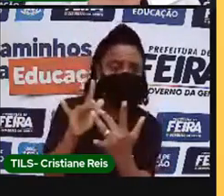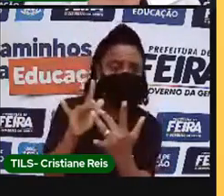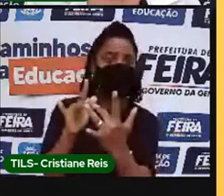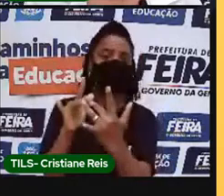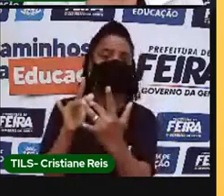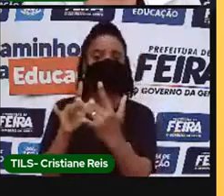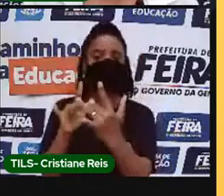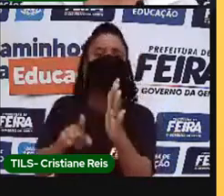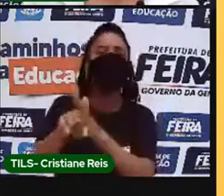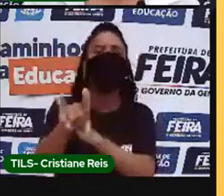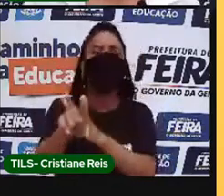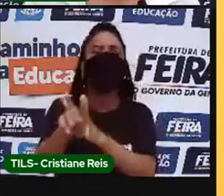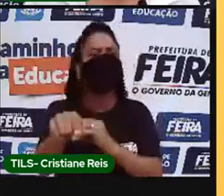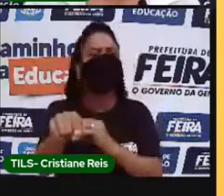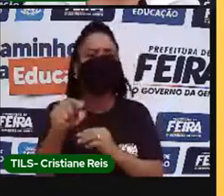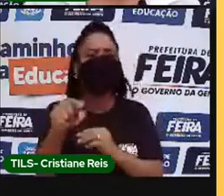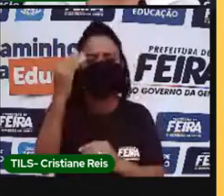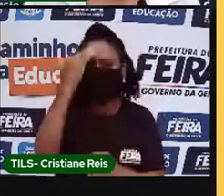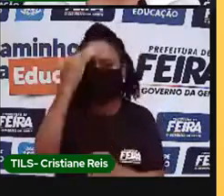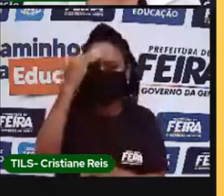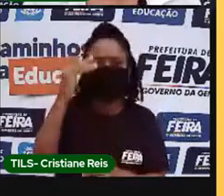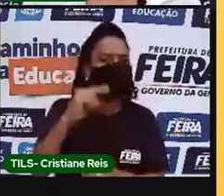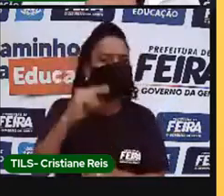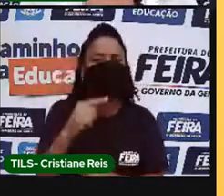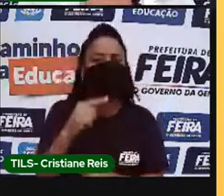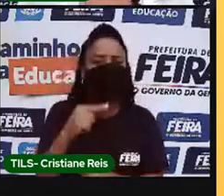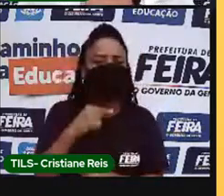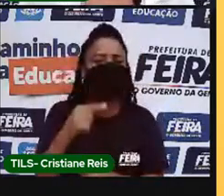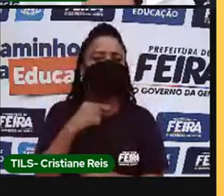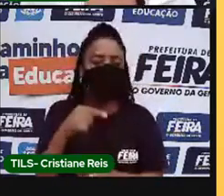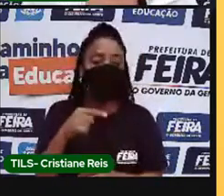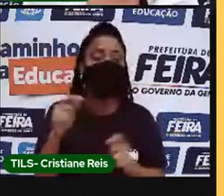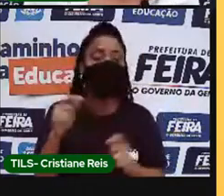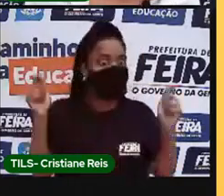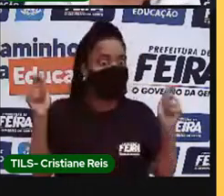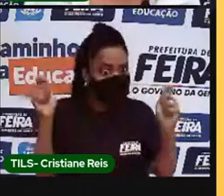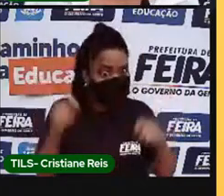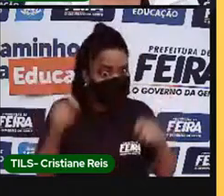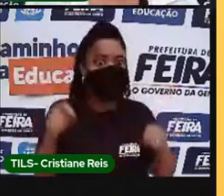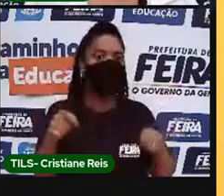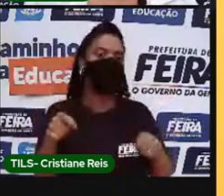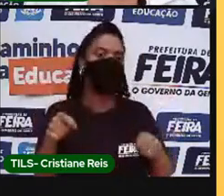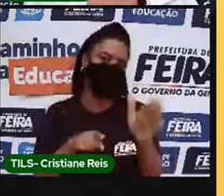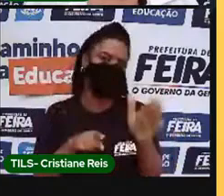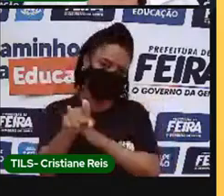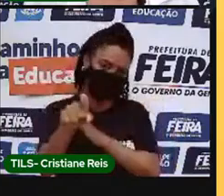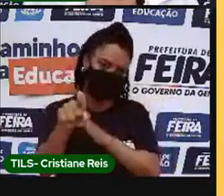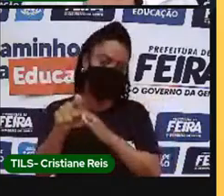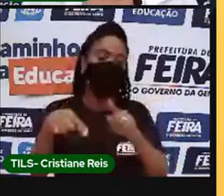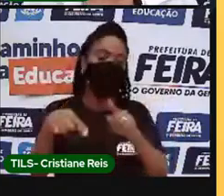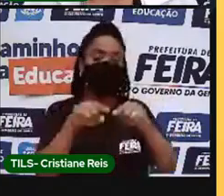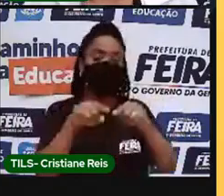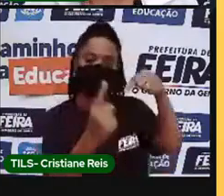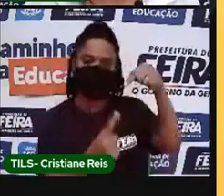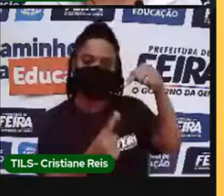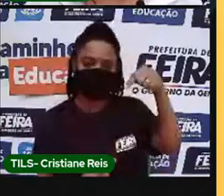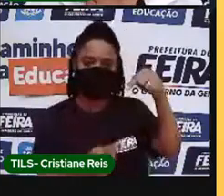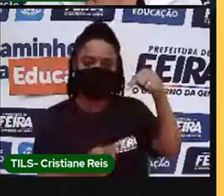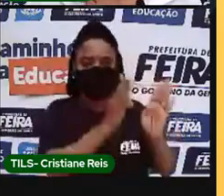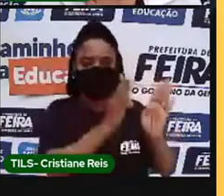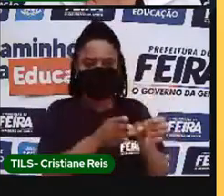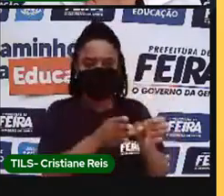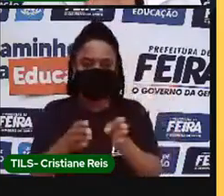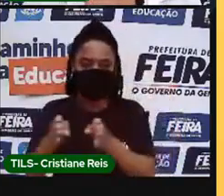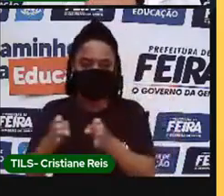respeito daquilo que não ficou claro para você. Peço também que você organize o seu caderno. Eis aqui uma sugestão.